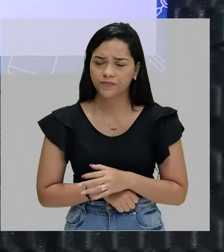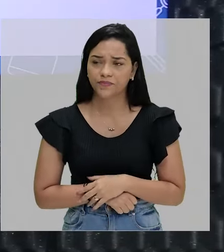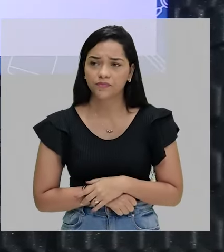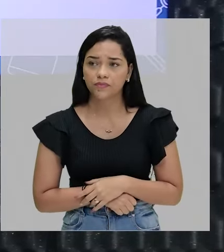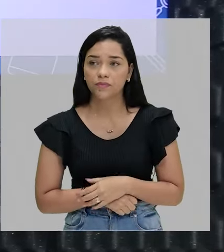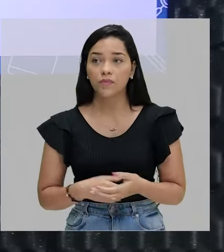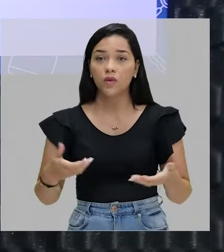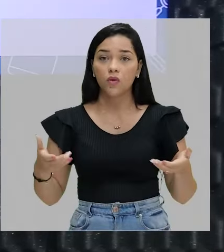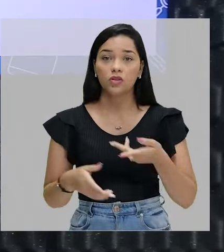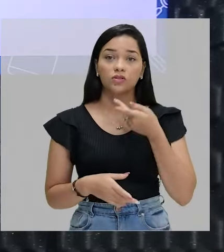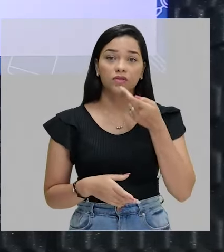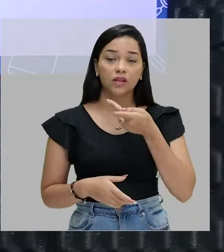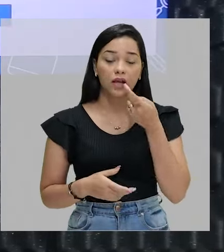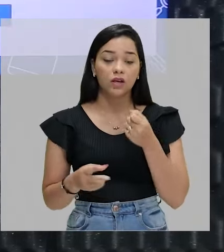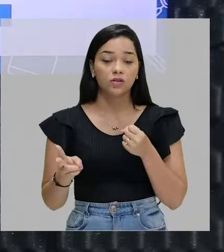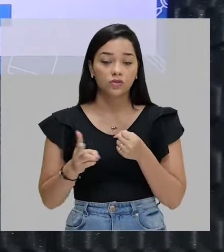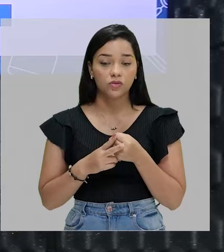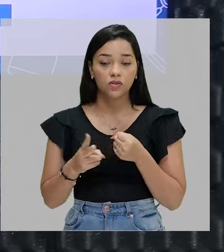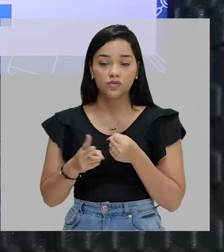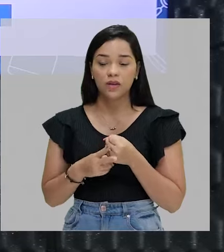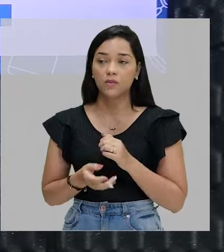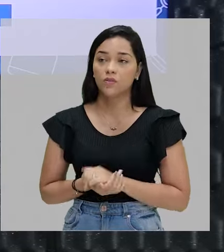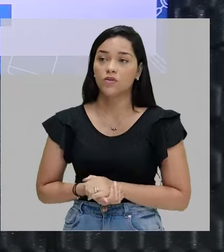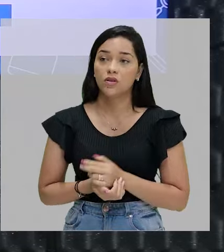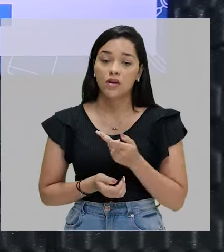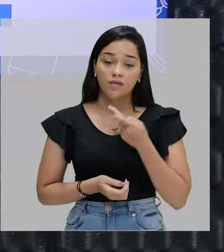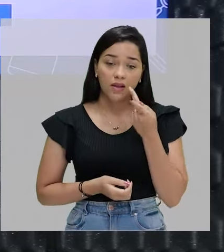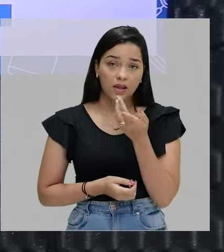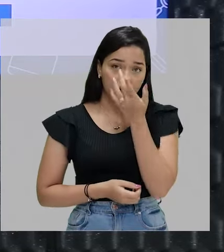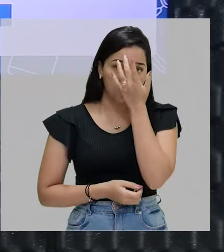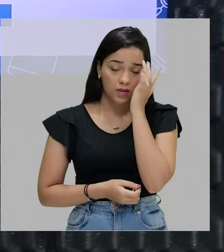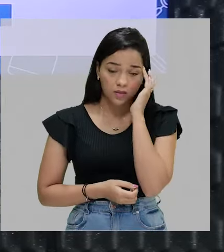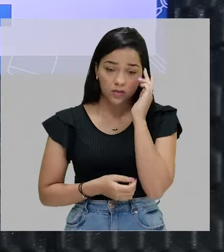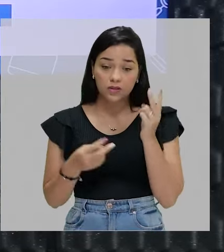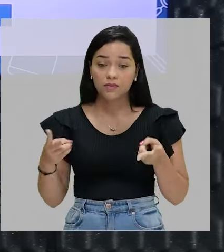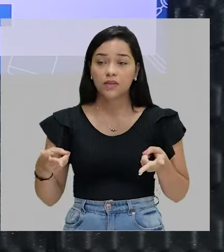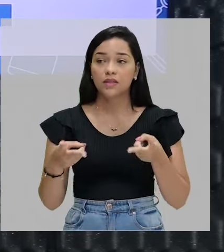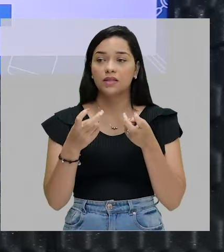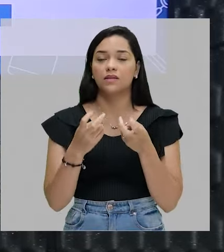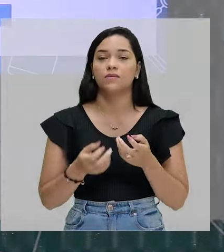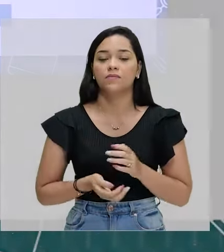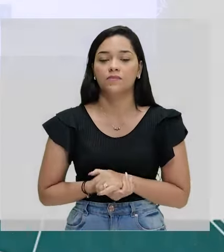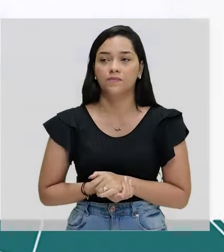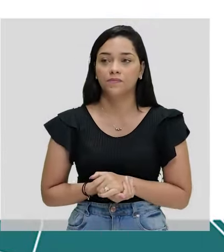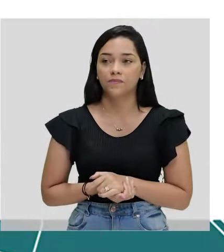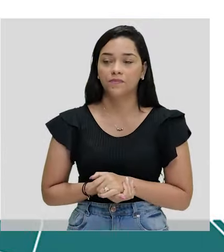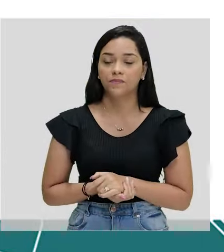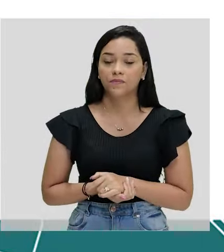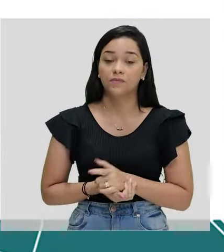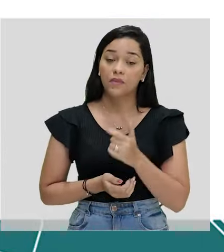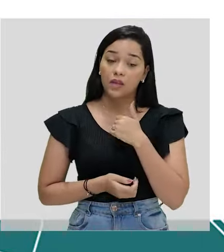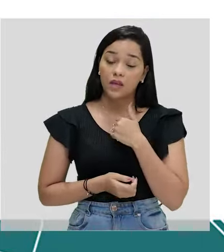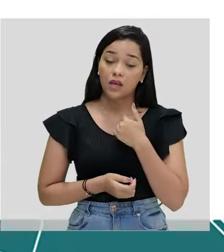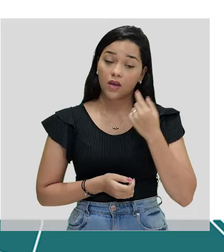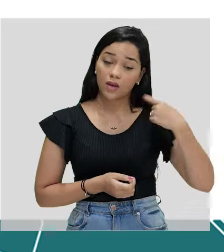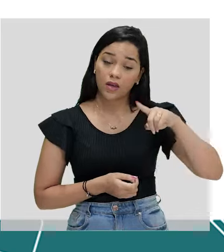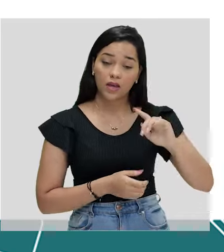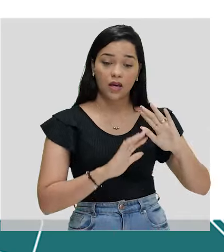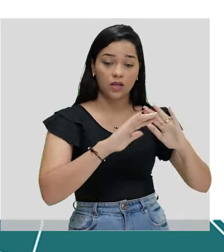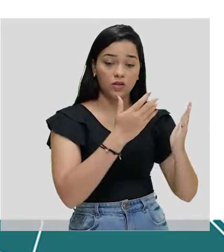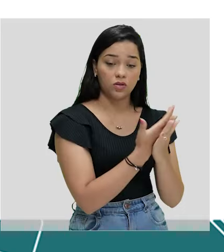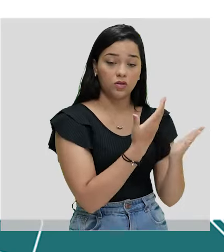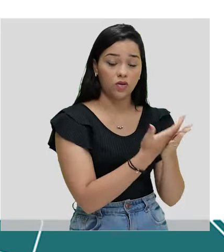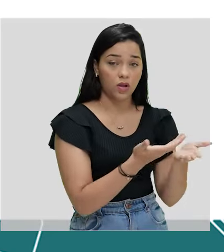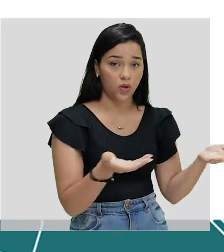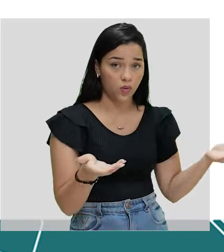Hoje nós vamos falar dos verbos. Por falar em pessoas, observe as sentenças. Eu vou à escola hoje.